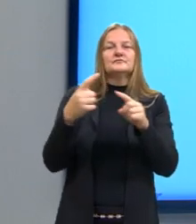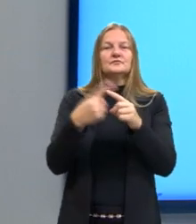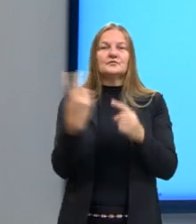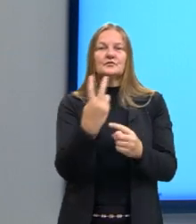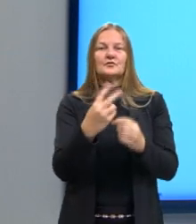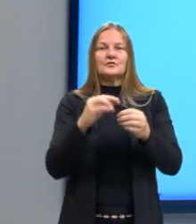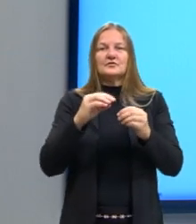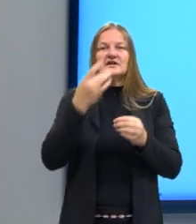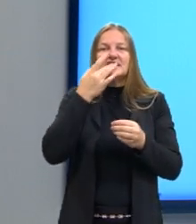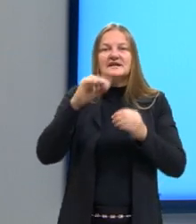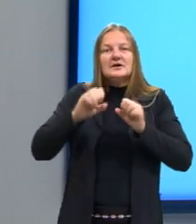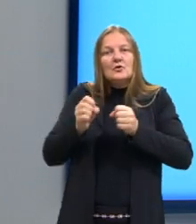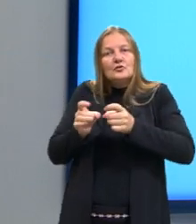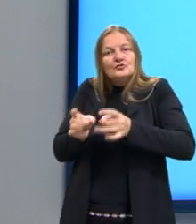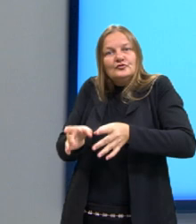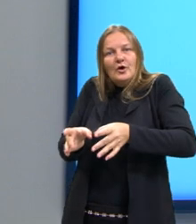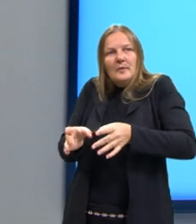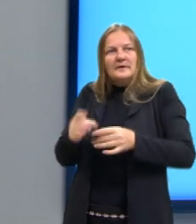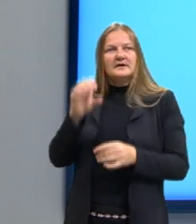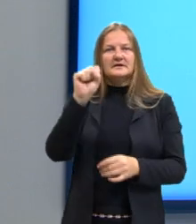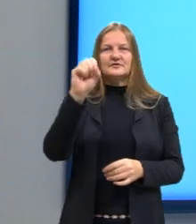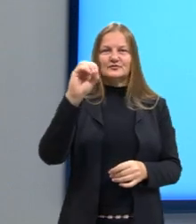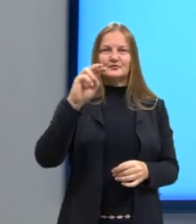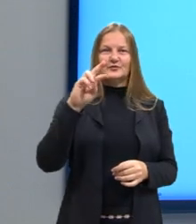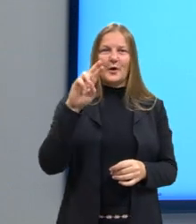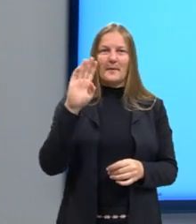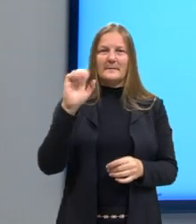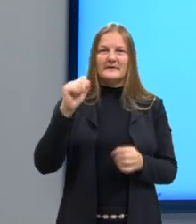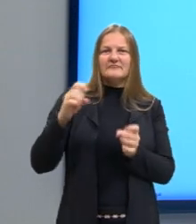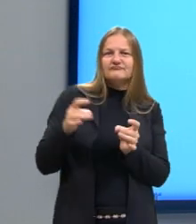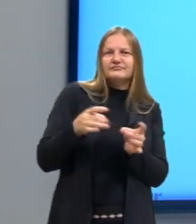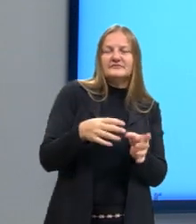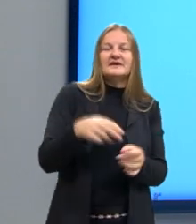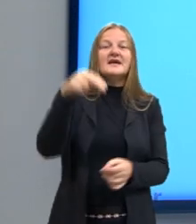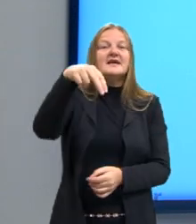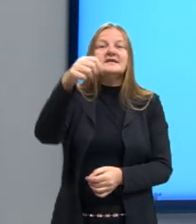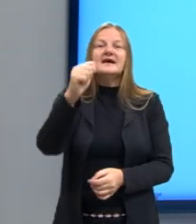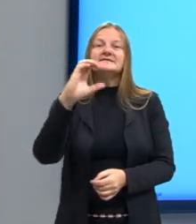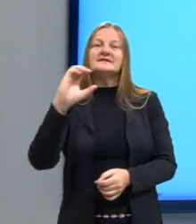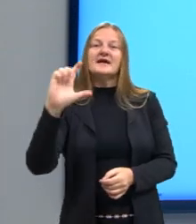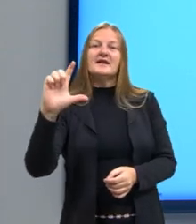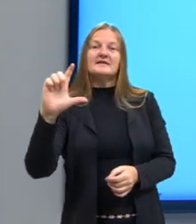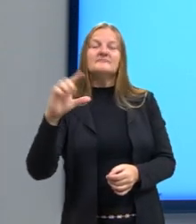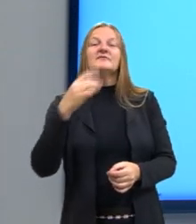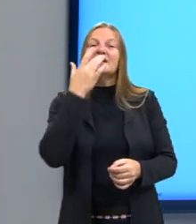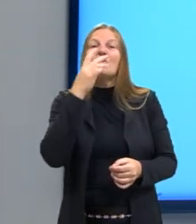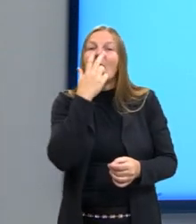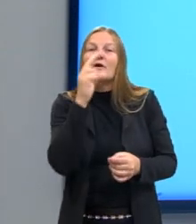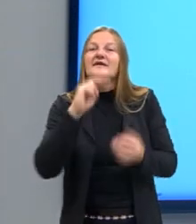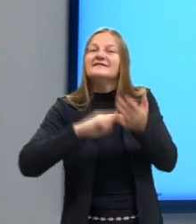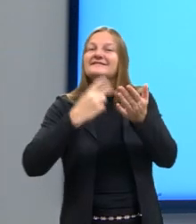o meu sal. Aqui o exemplo cloreto de sódio, nosso sal de cozinha, famoso sal de cozinha.